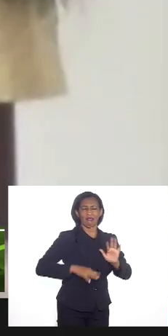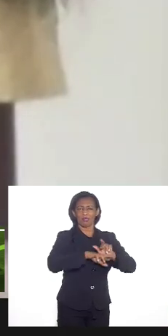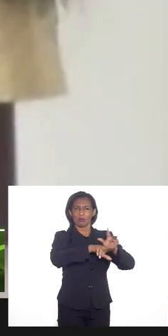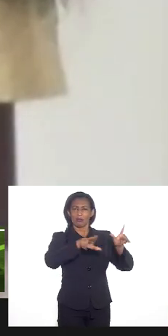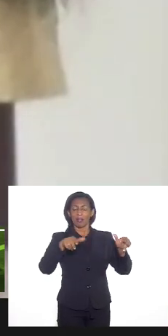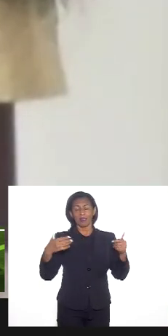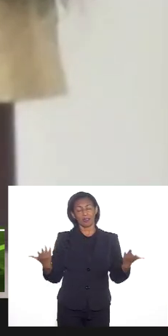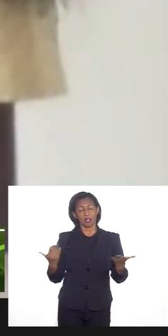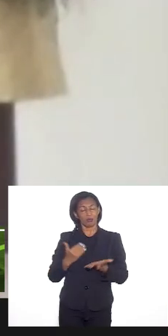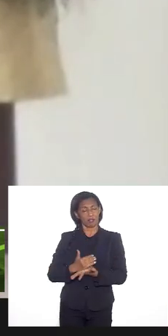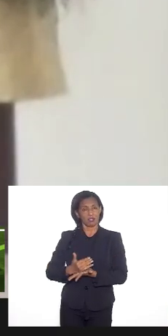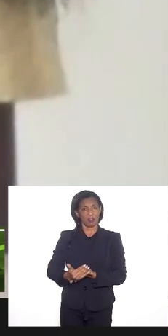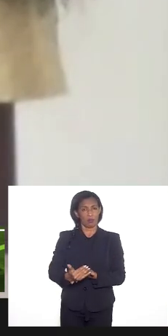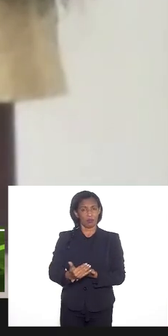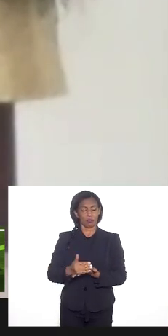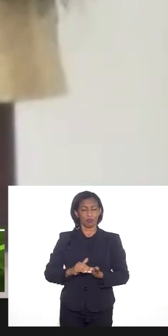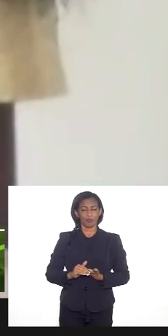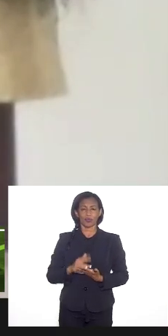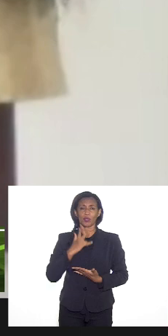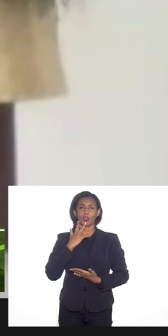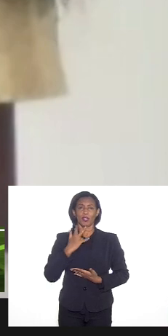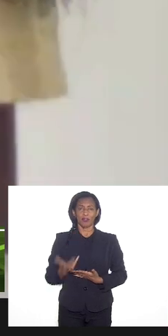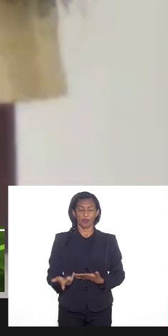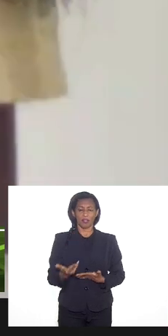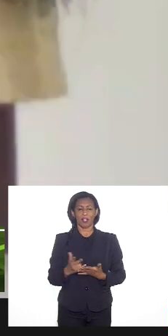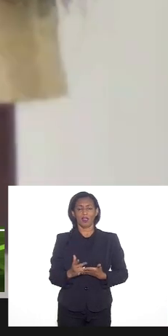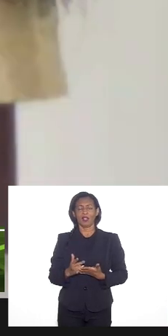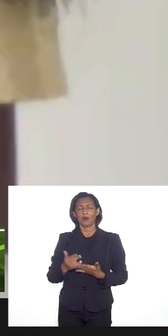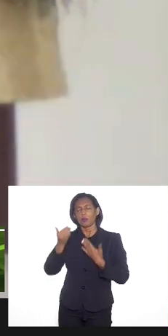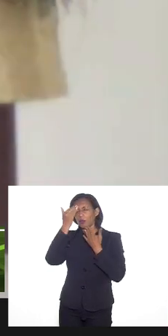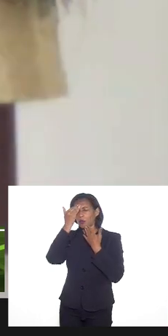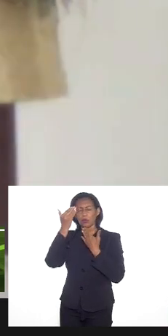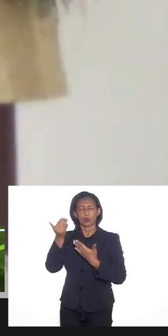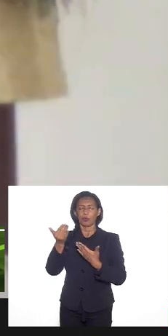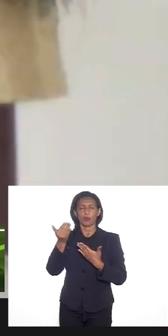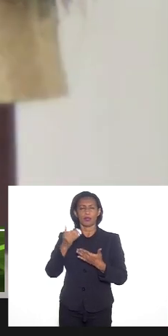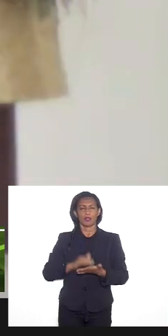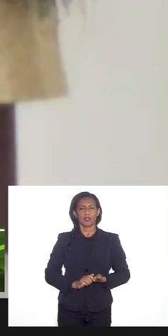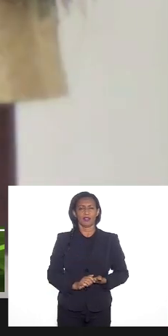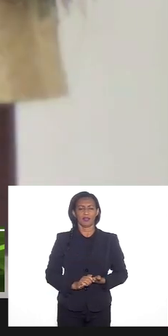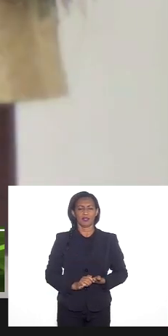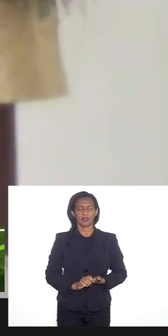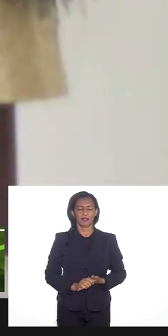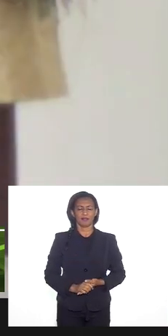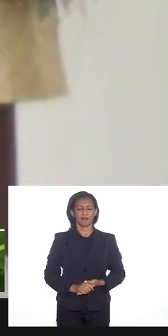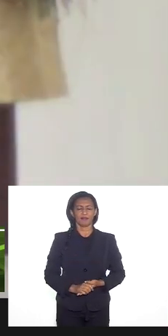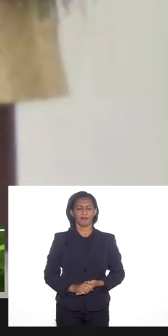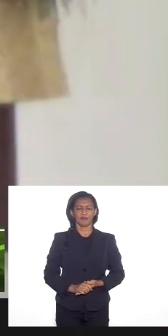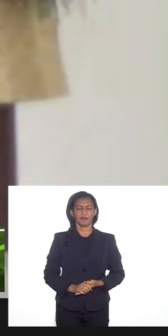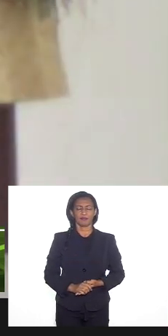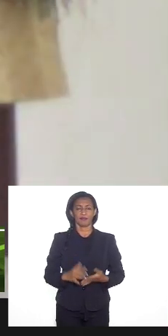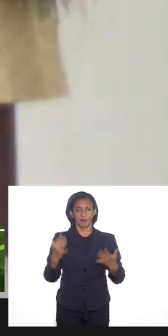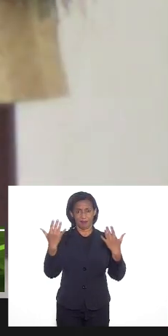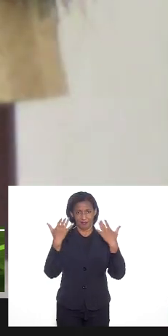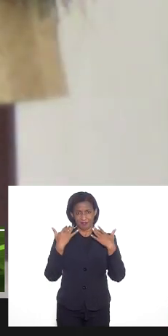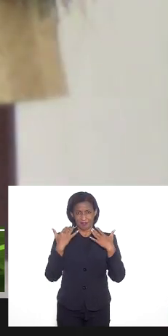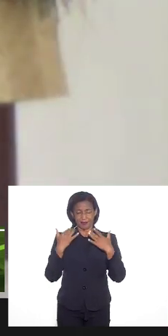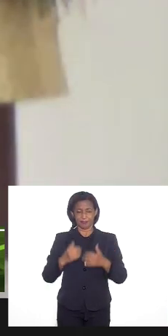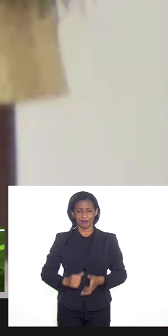inicialmente, queria dizer isso e muito obrigado pela atenção.